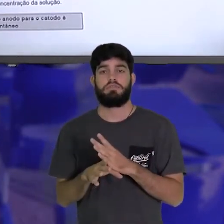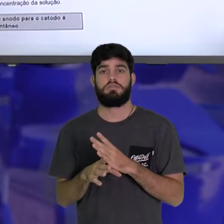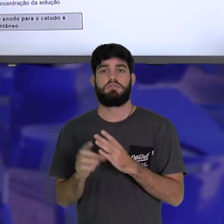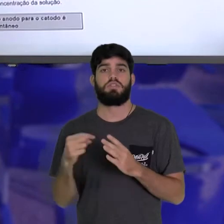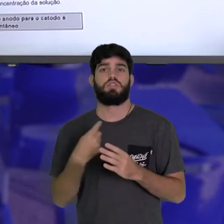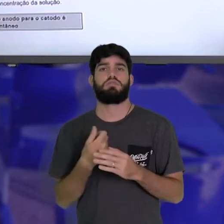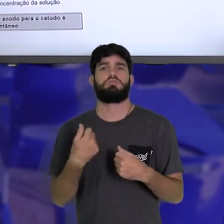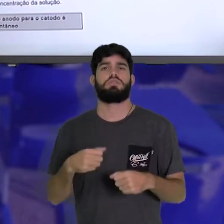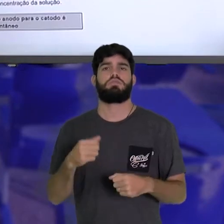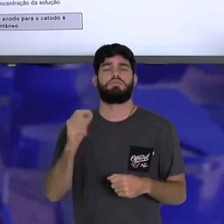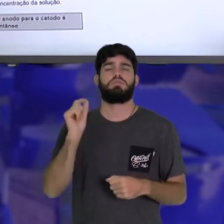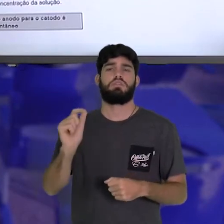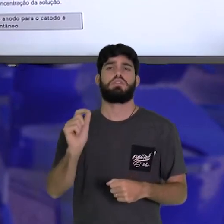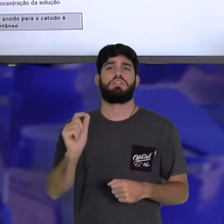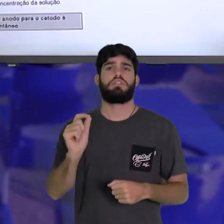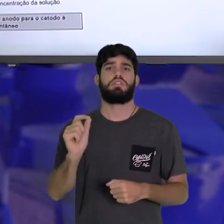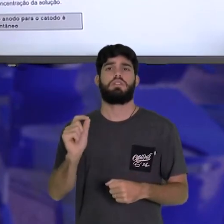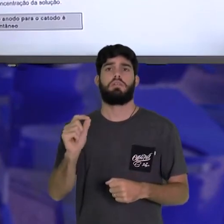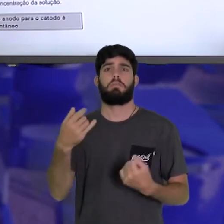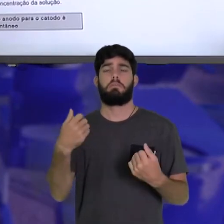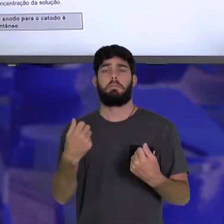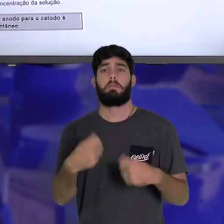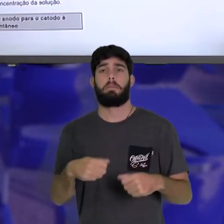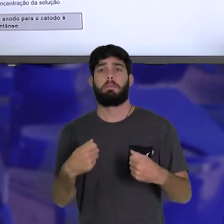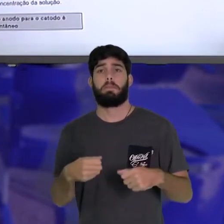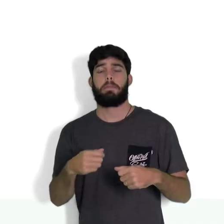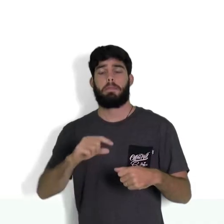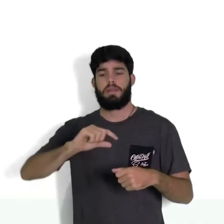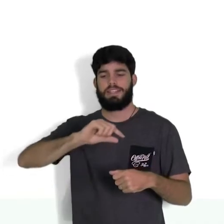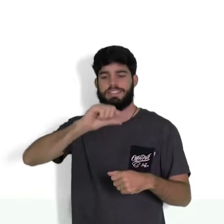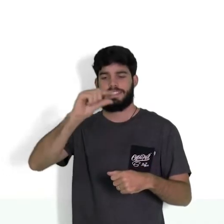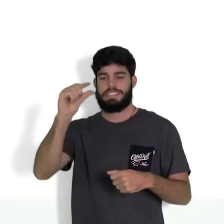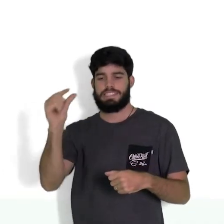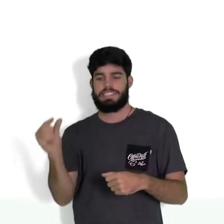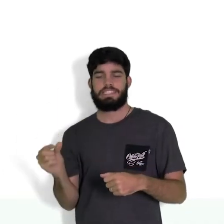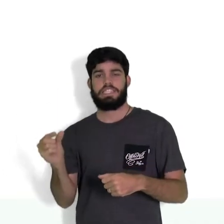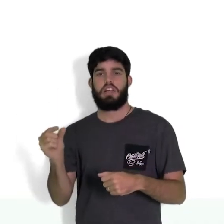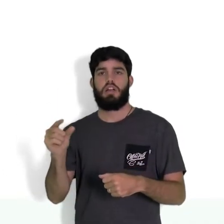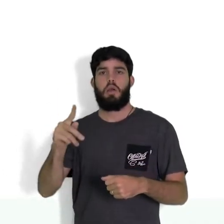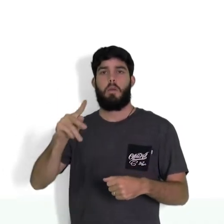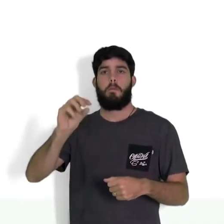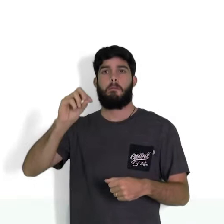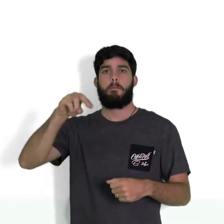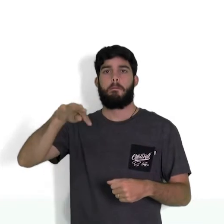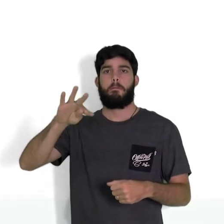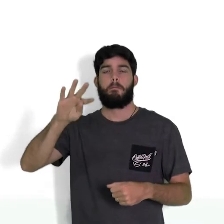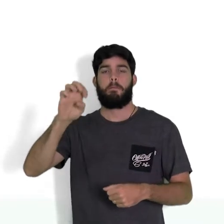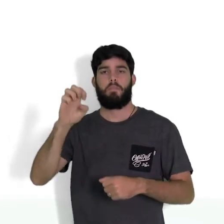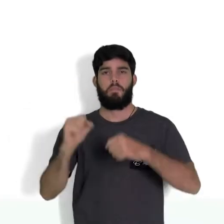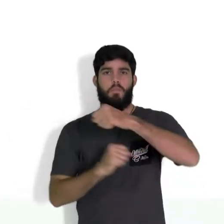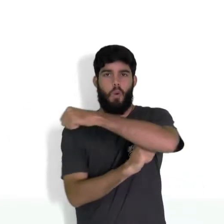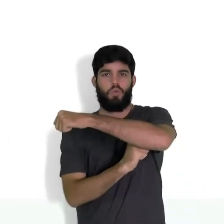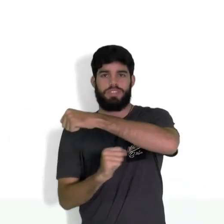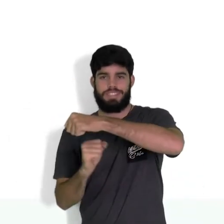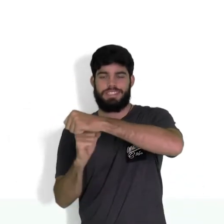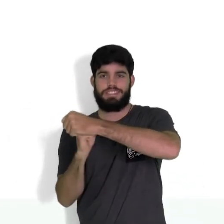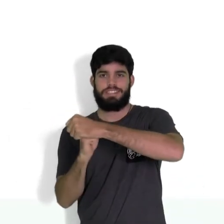necessita de uma ponte salina. Uma ponte salina é um tubo de vidro